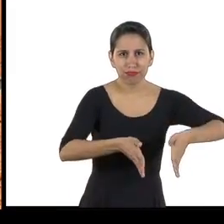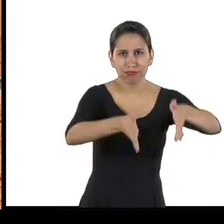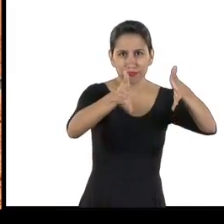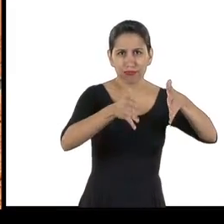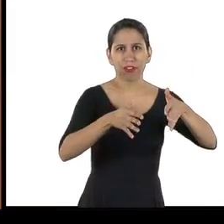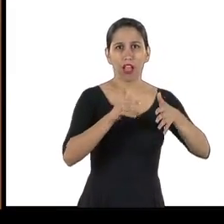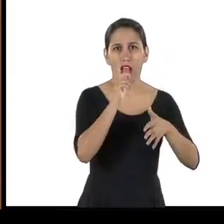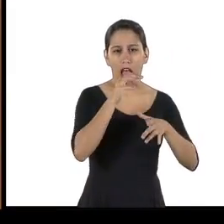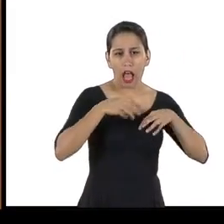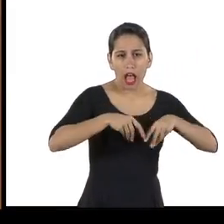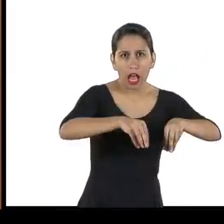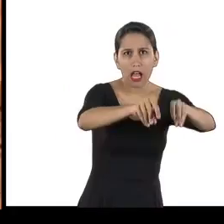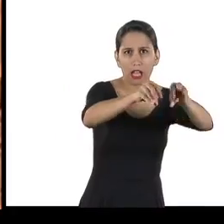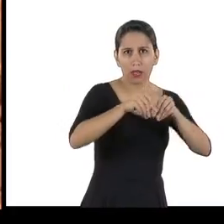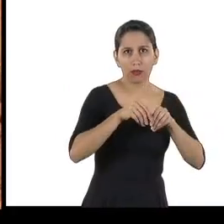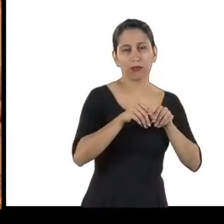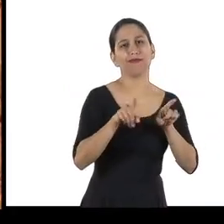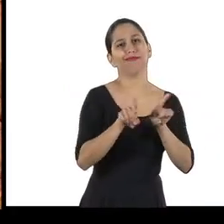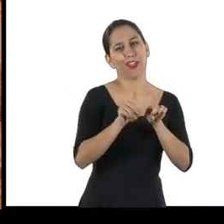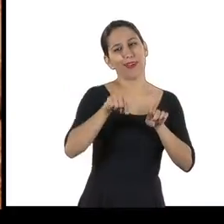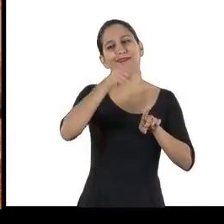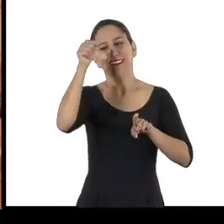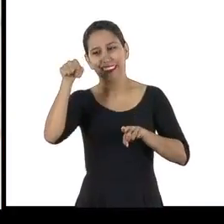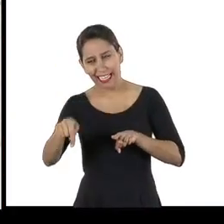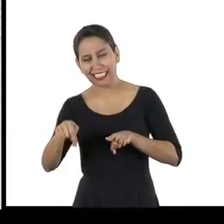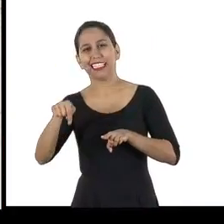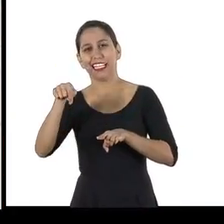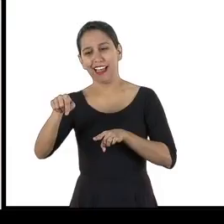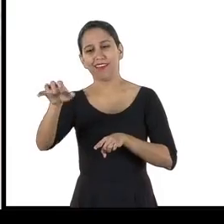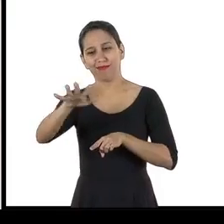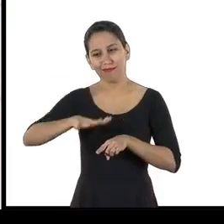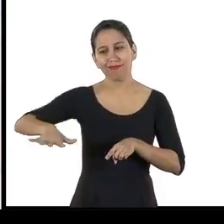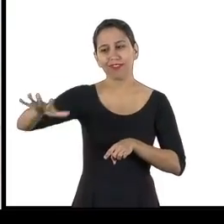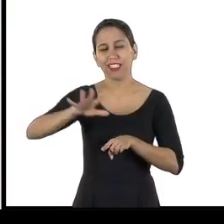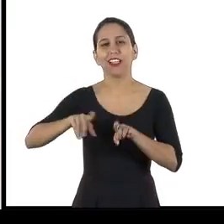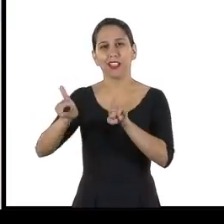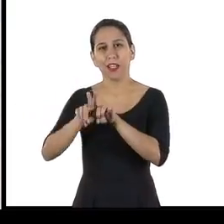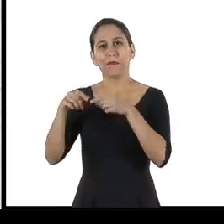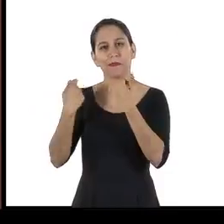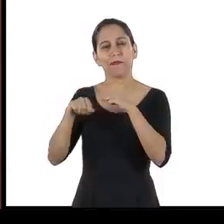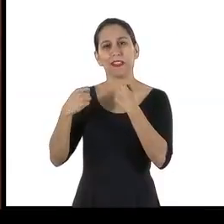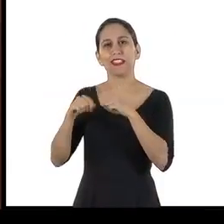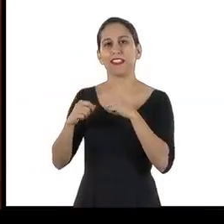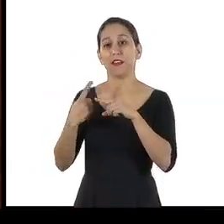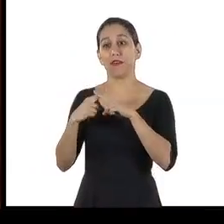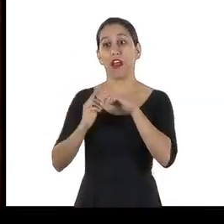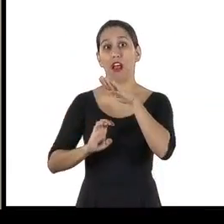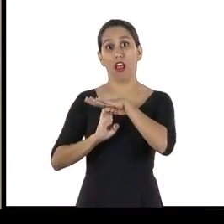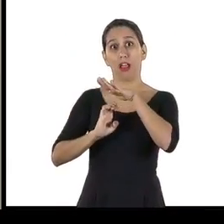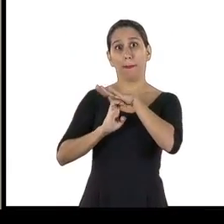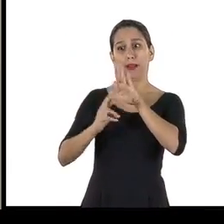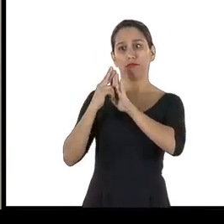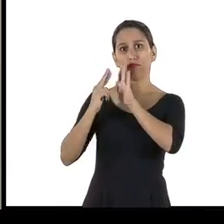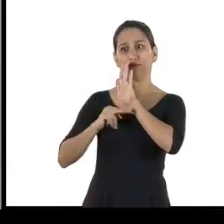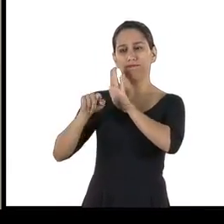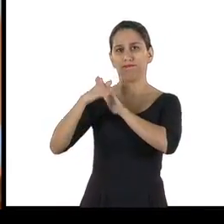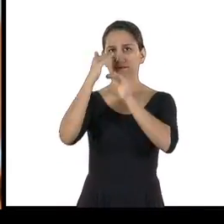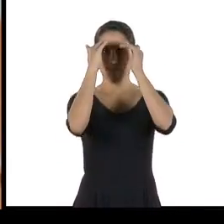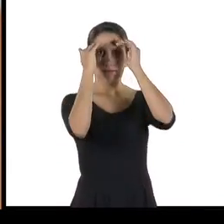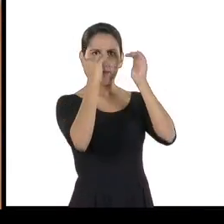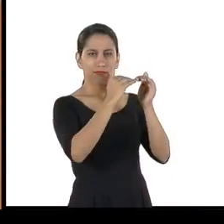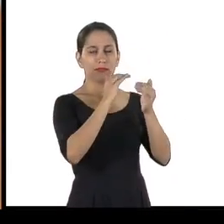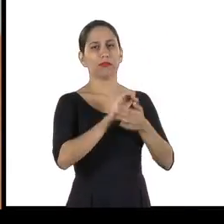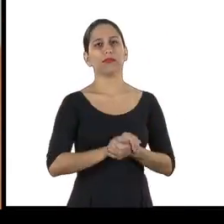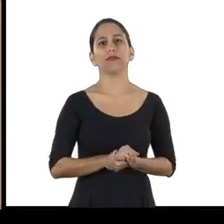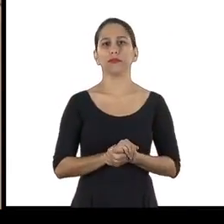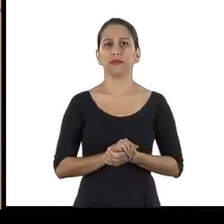poeira. Essa frequência varia de mina para mina e é determinada pela empresa. E falando em água, coisas que não podem